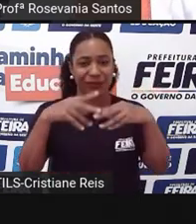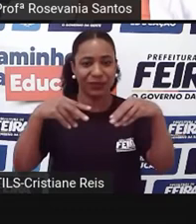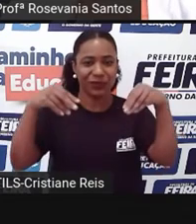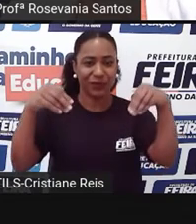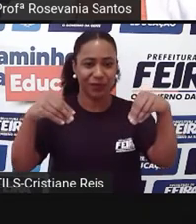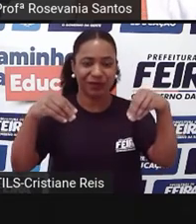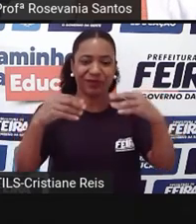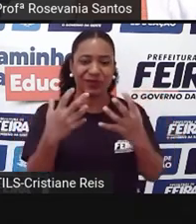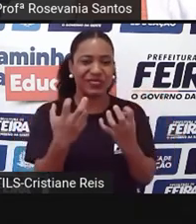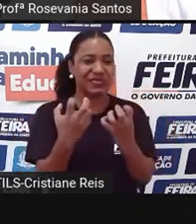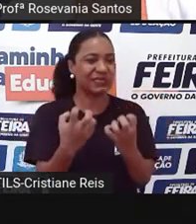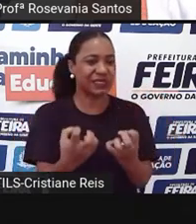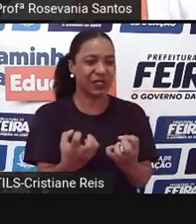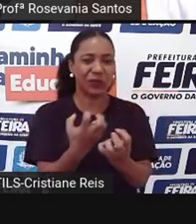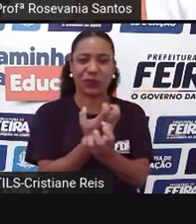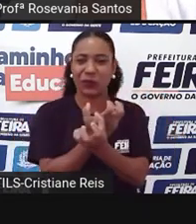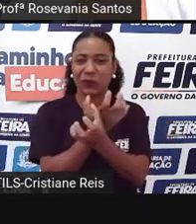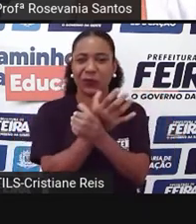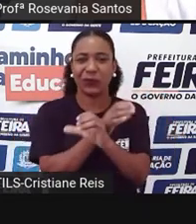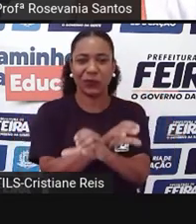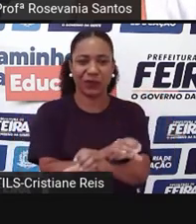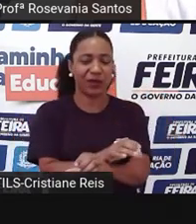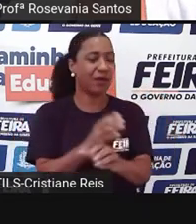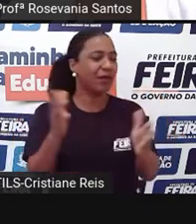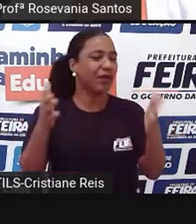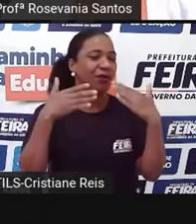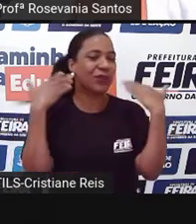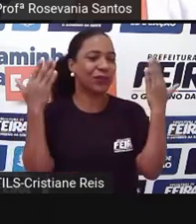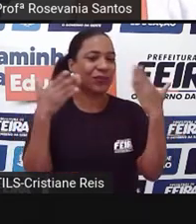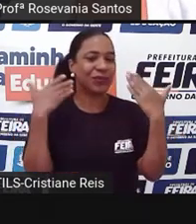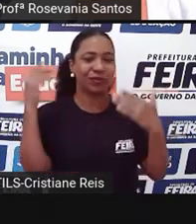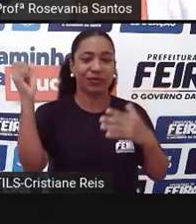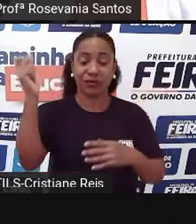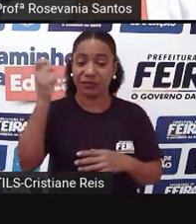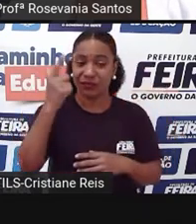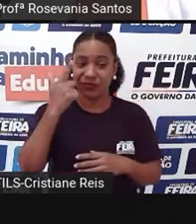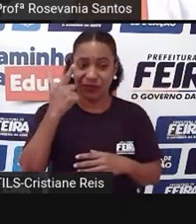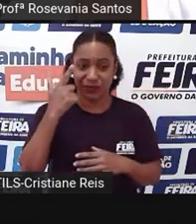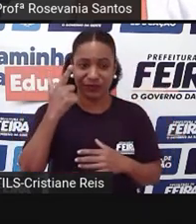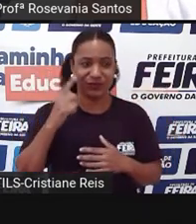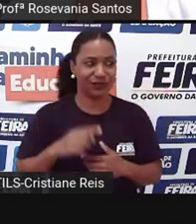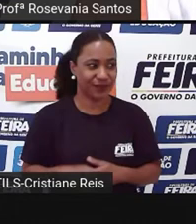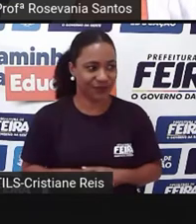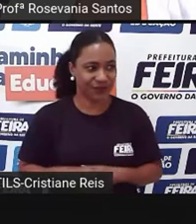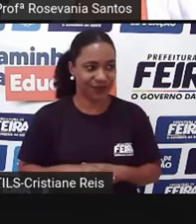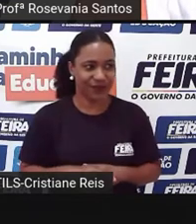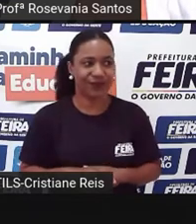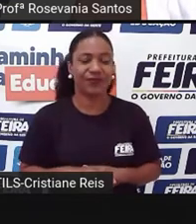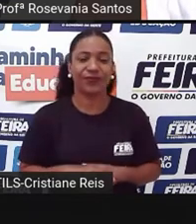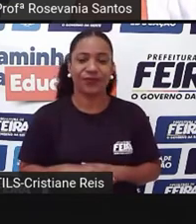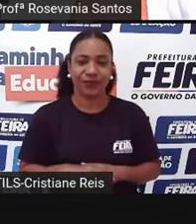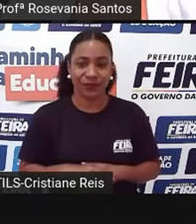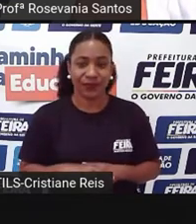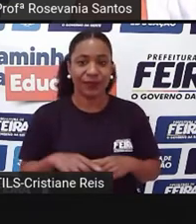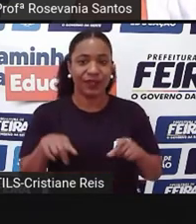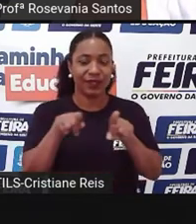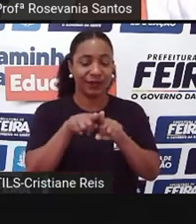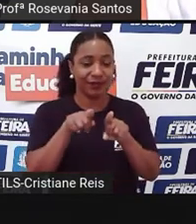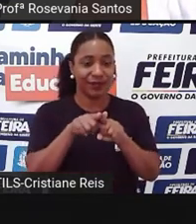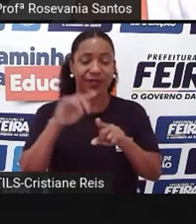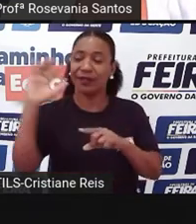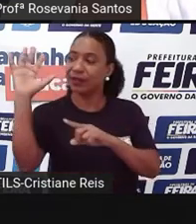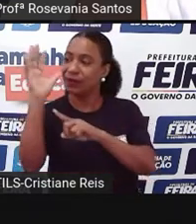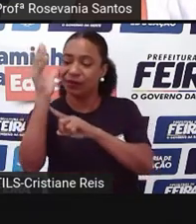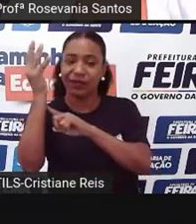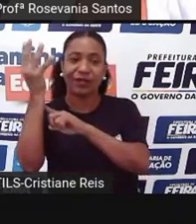sofre, né, com as altas temperaturas. A gente tem também locais que ocorre o clima tropical, como o centro